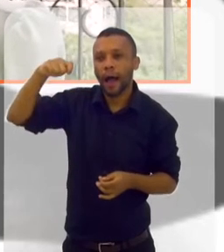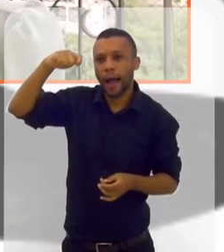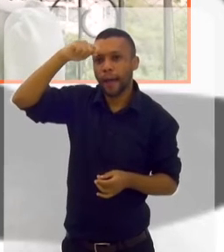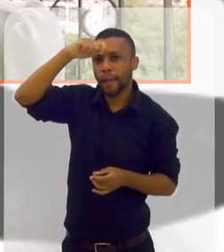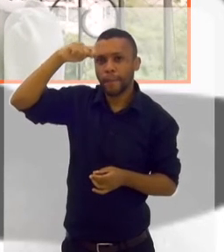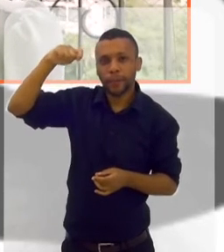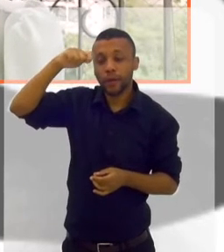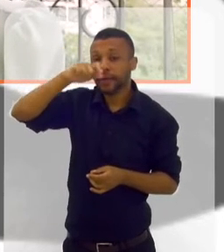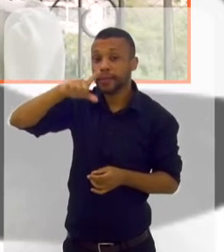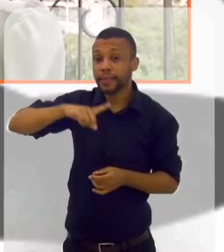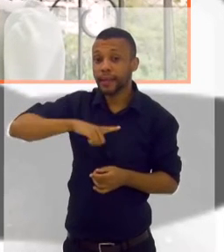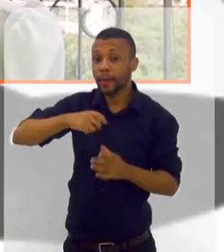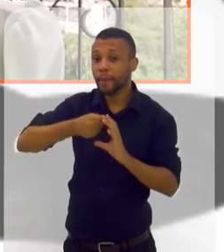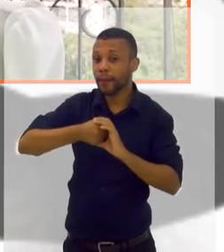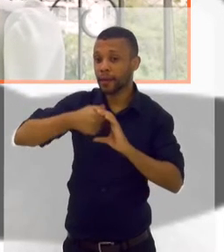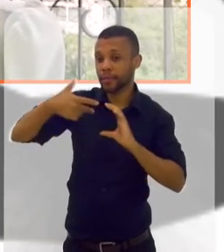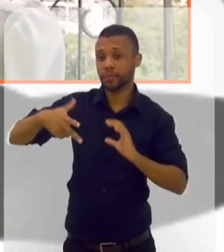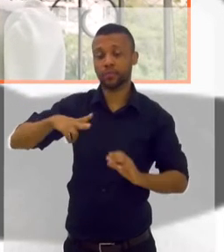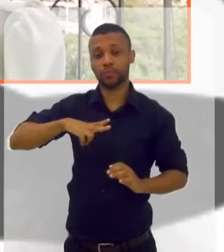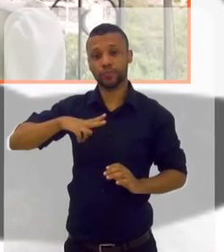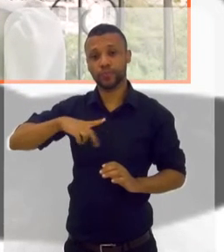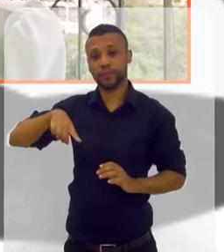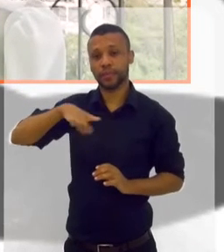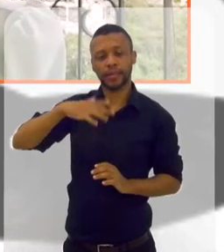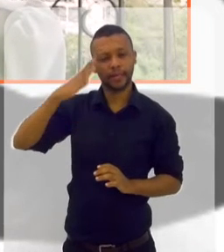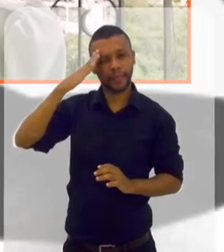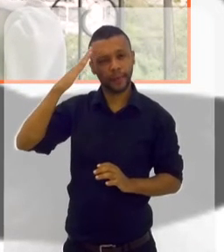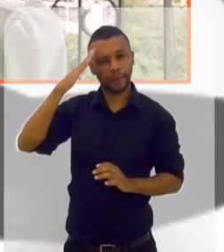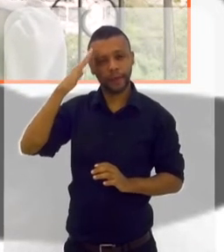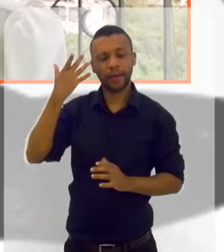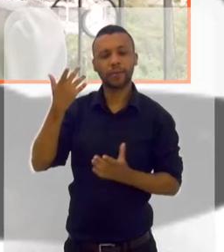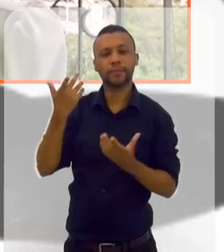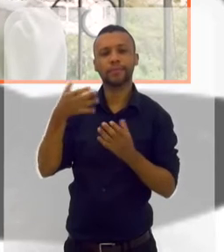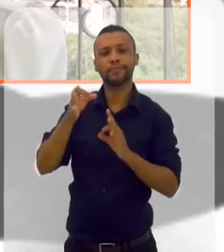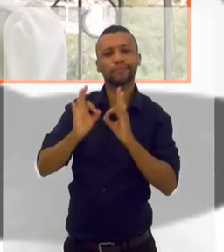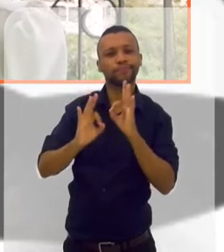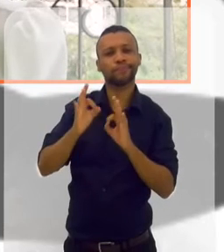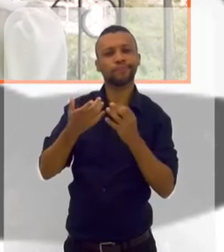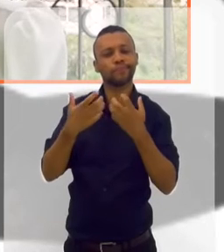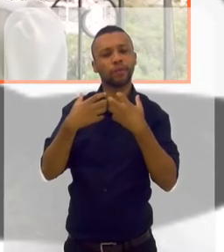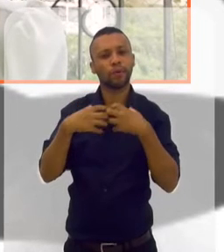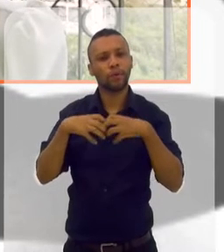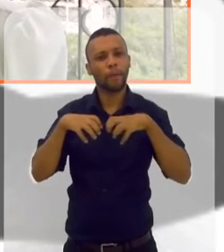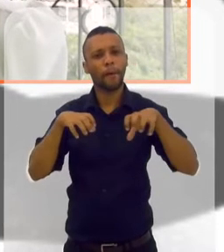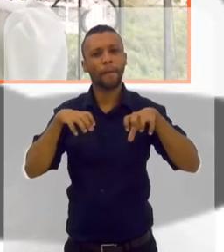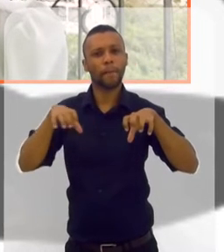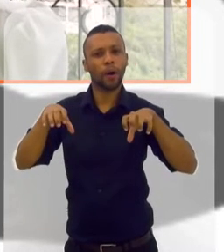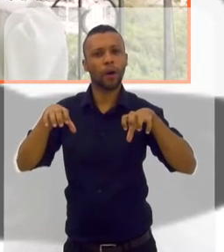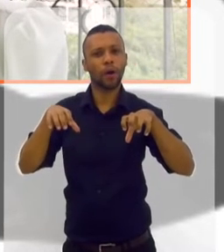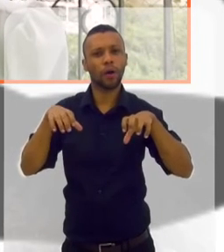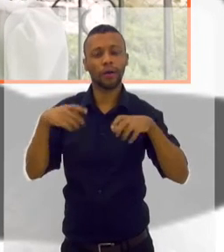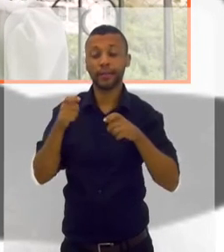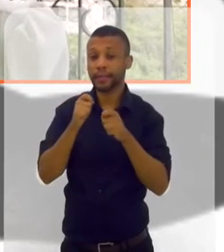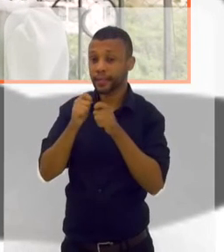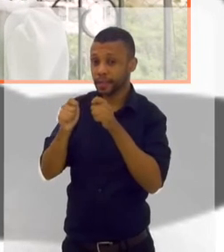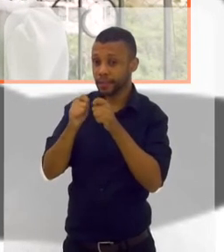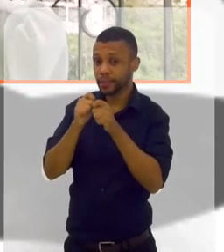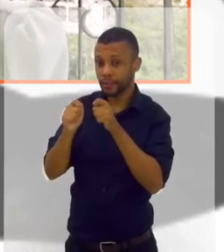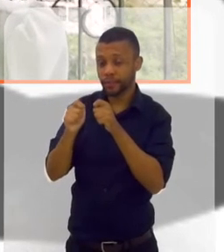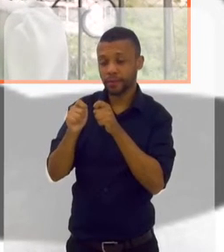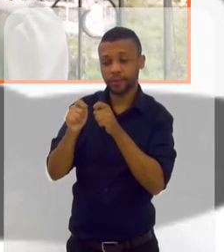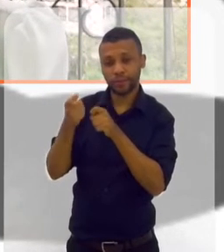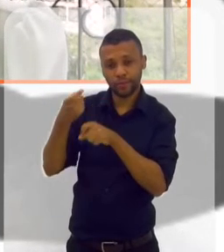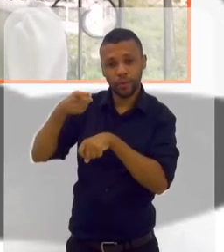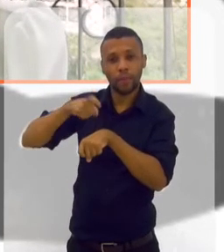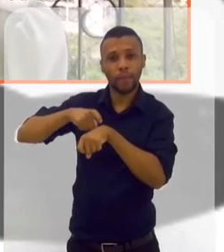parte da hipnose. Tem uma coisa muito pessoal sua de você saber filtrar esse tipo de filigrana nessa entrevista que você faz